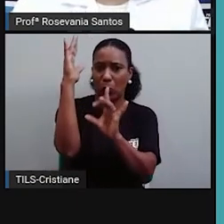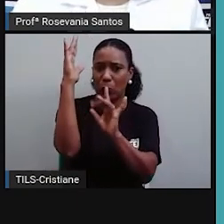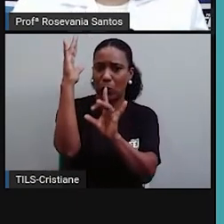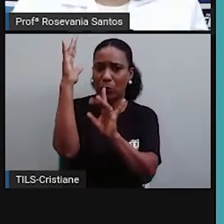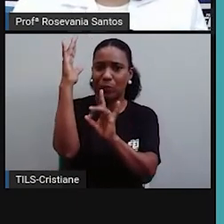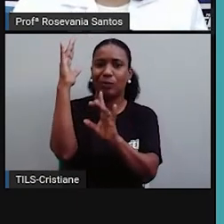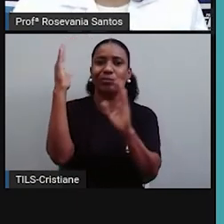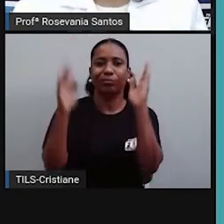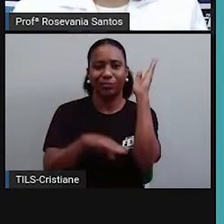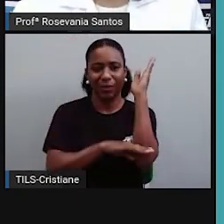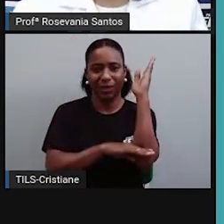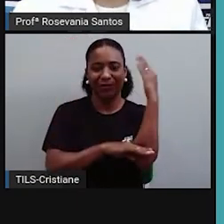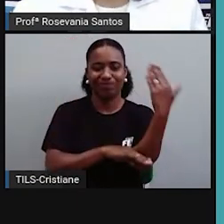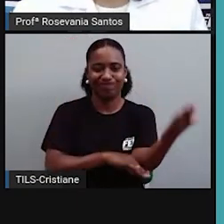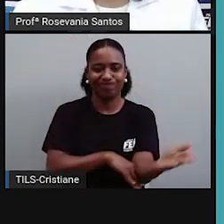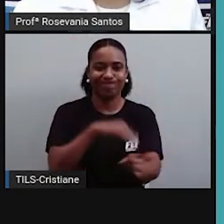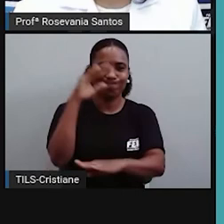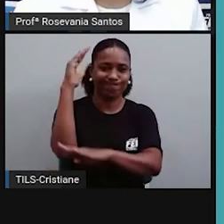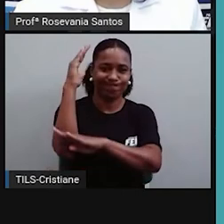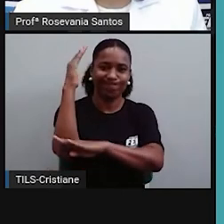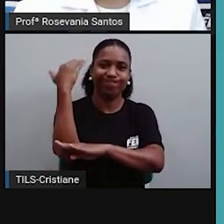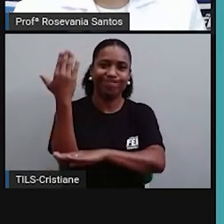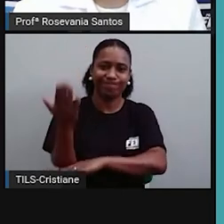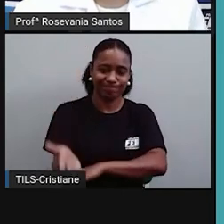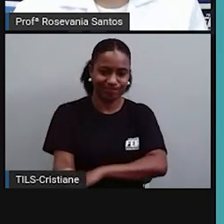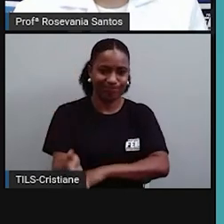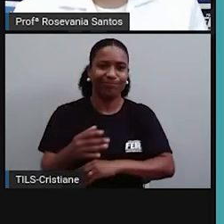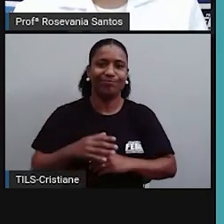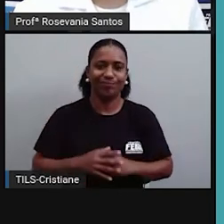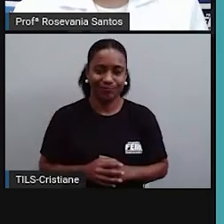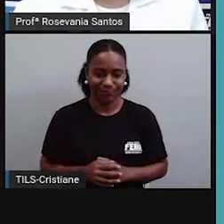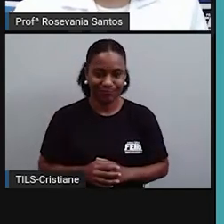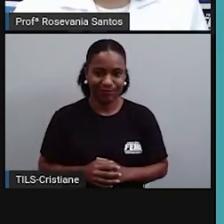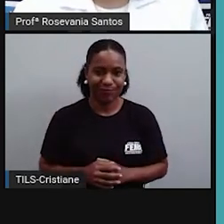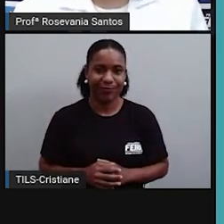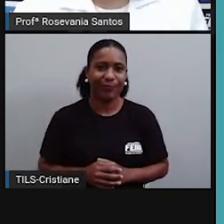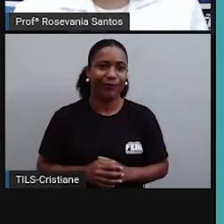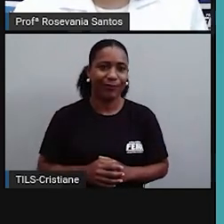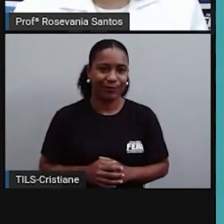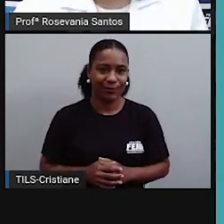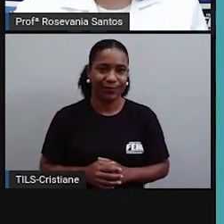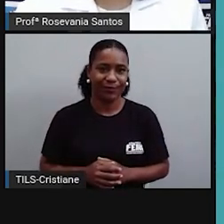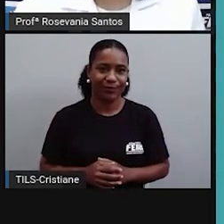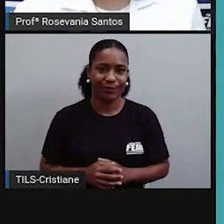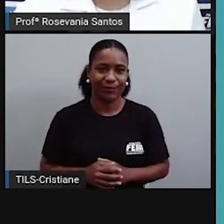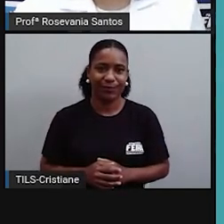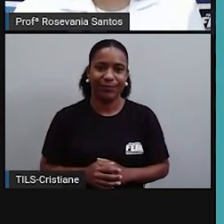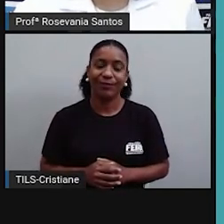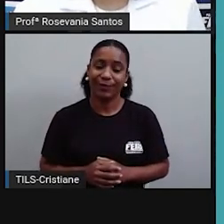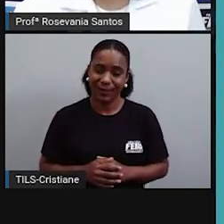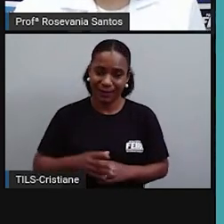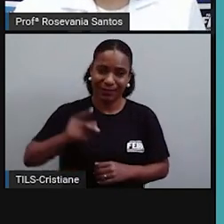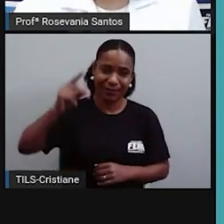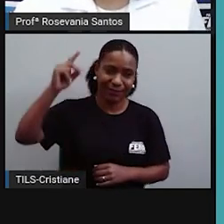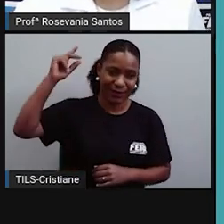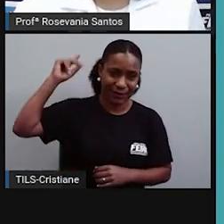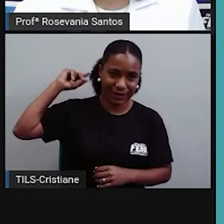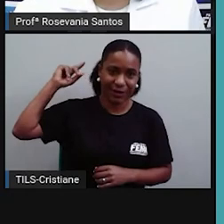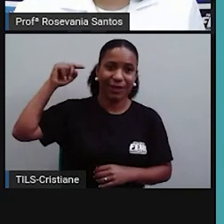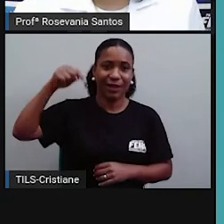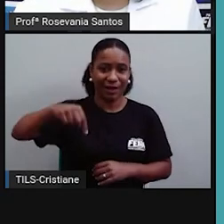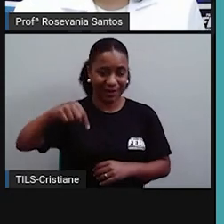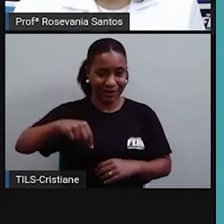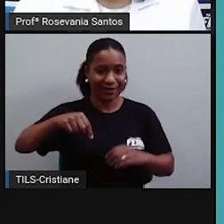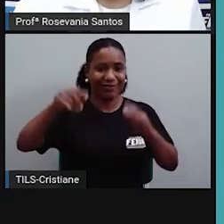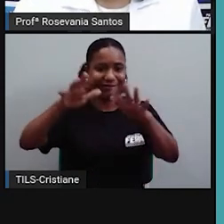De acarambassas, árvores. De nada de lei que é protegido aqui, na região do nosso